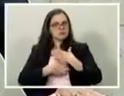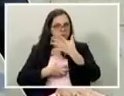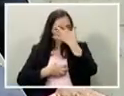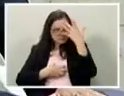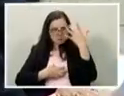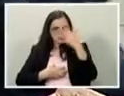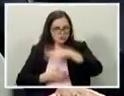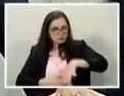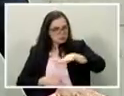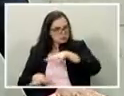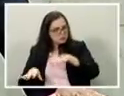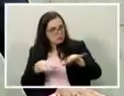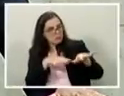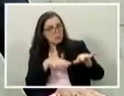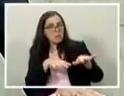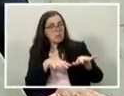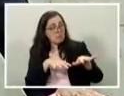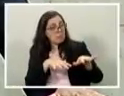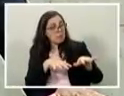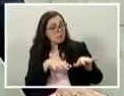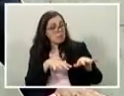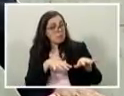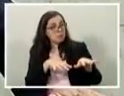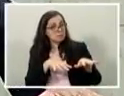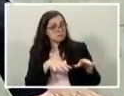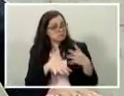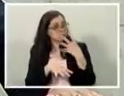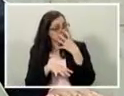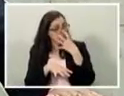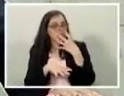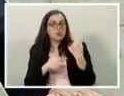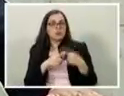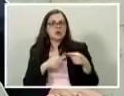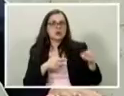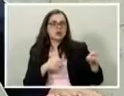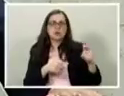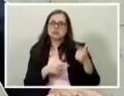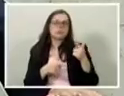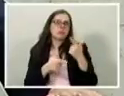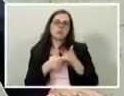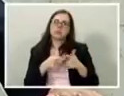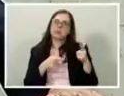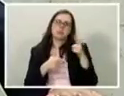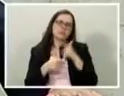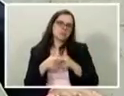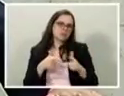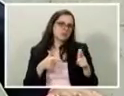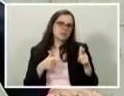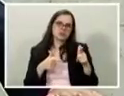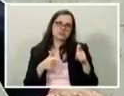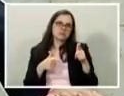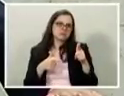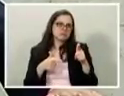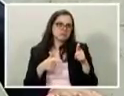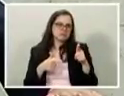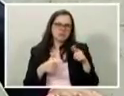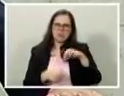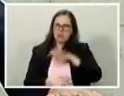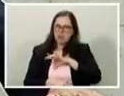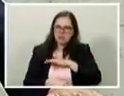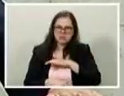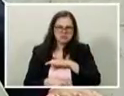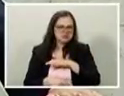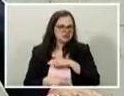sujeito que não está envolvido em nenhum problema de ordem policial